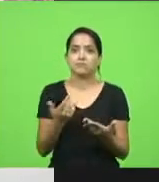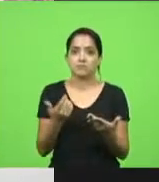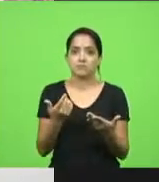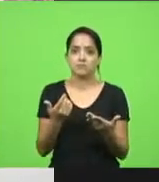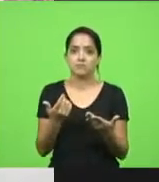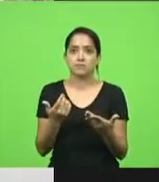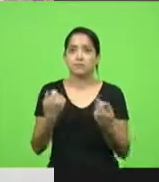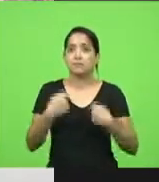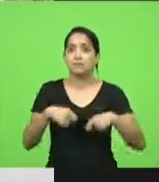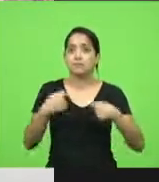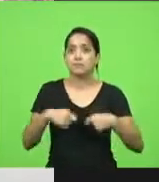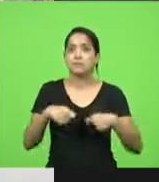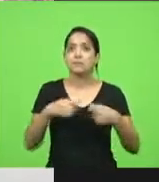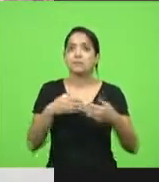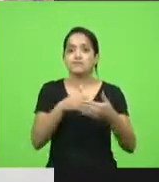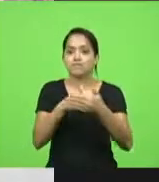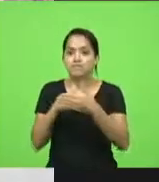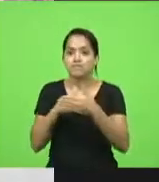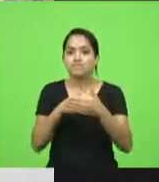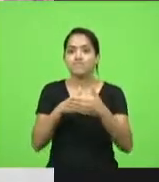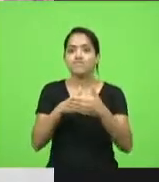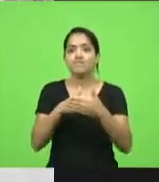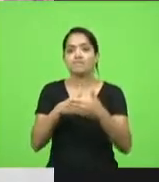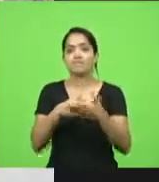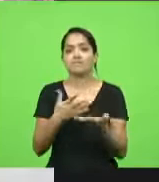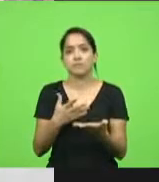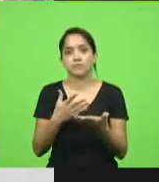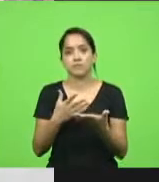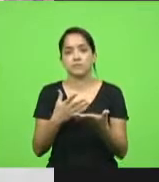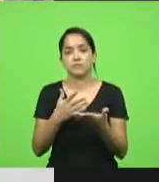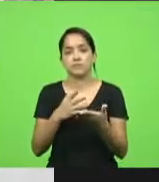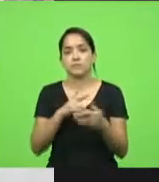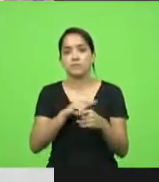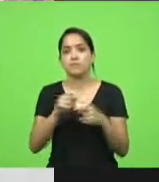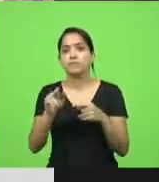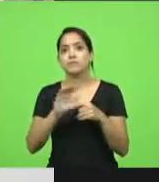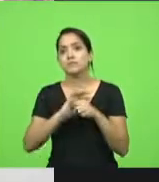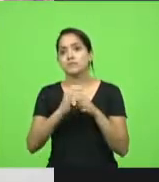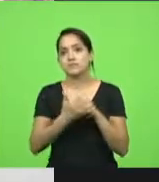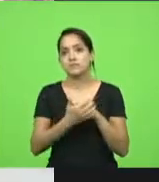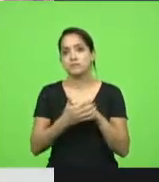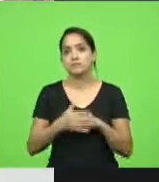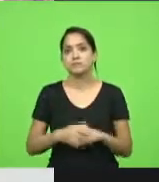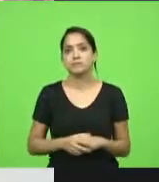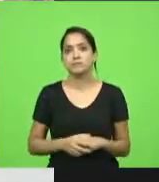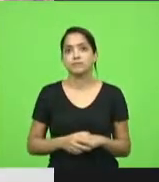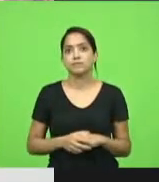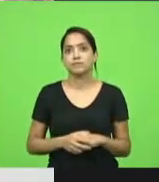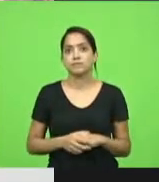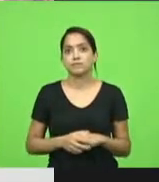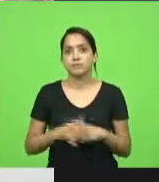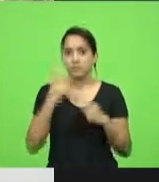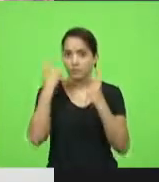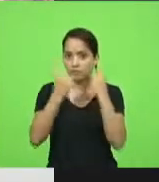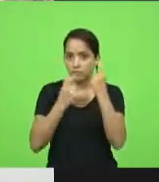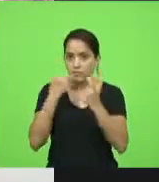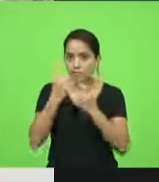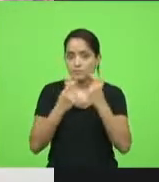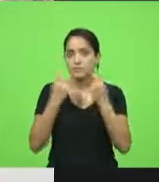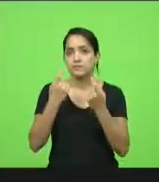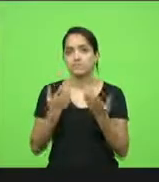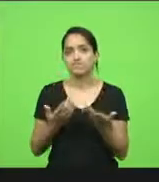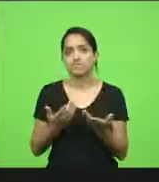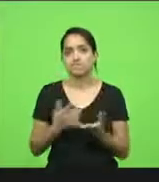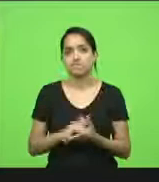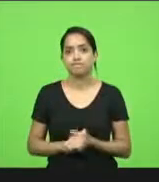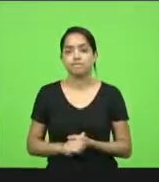necessária barreira ao vírus em todas as regiões do Estado. Essa é a nossa preocupação e nós vamos continuar achando essa bandeira.